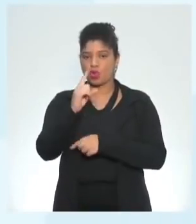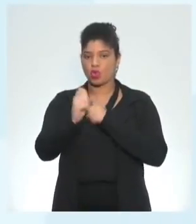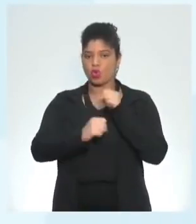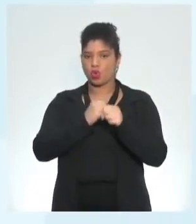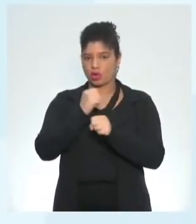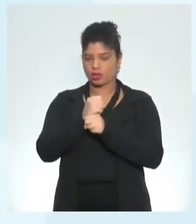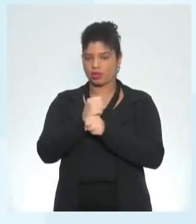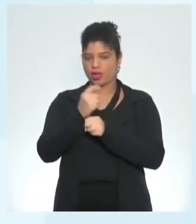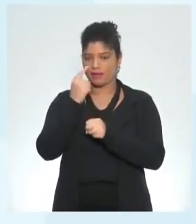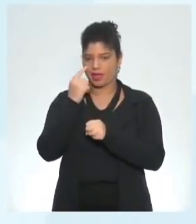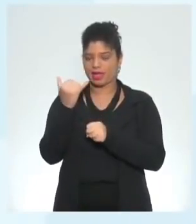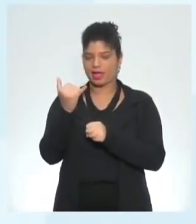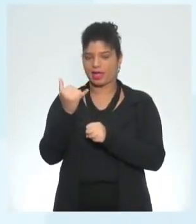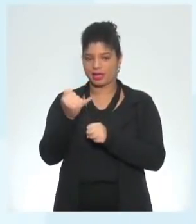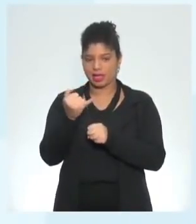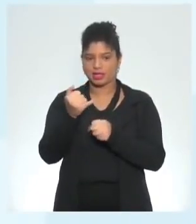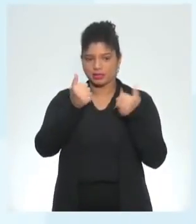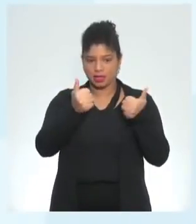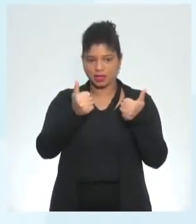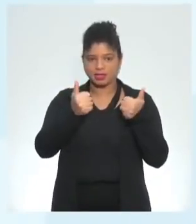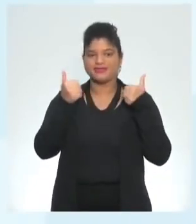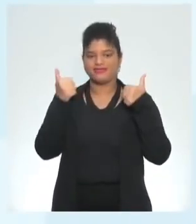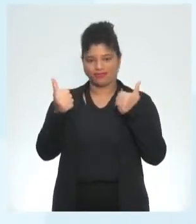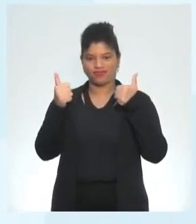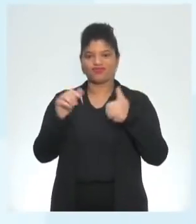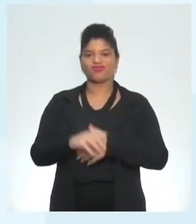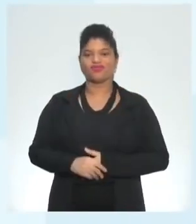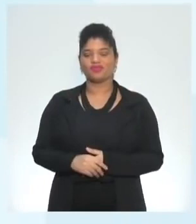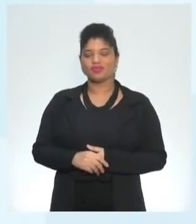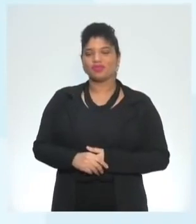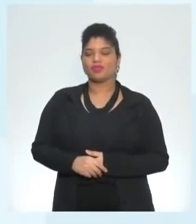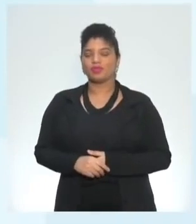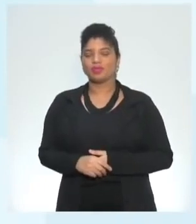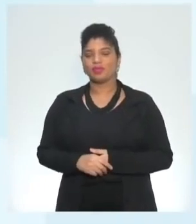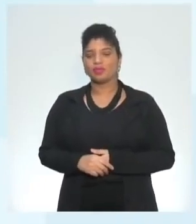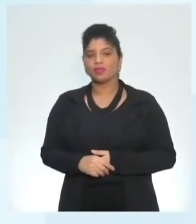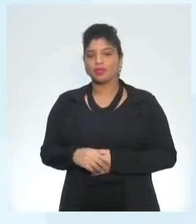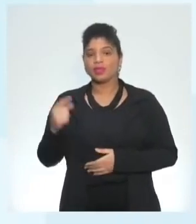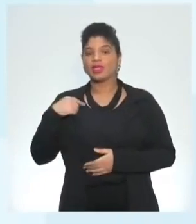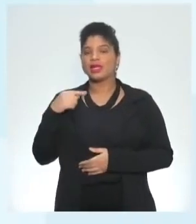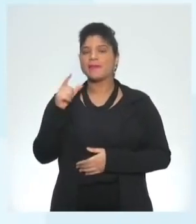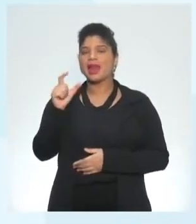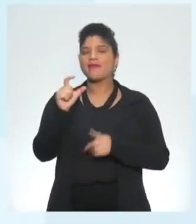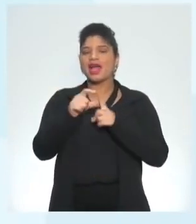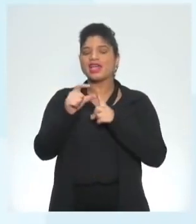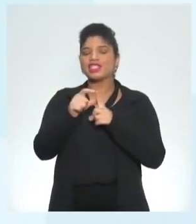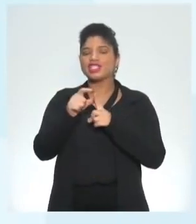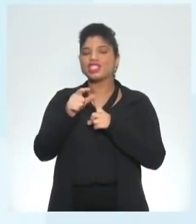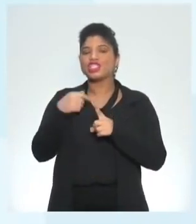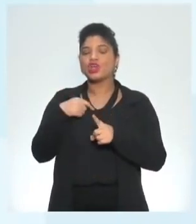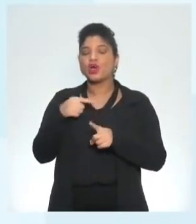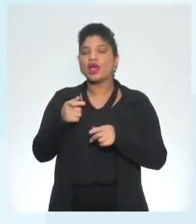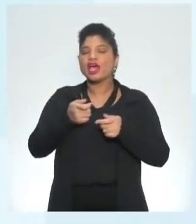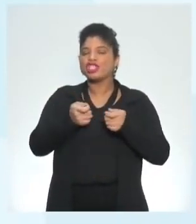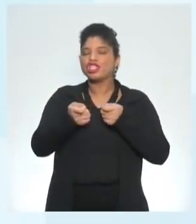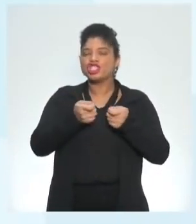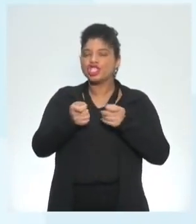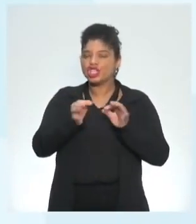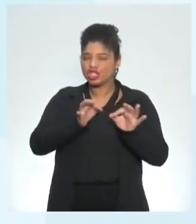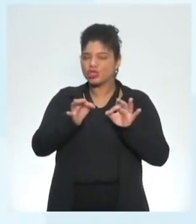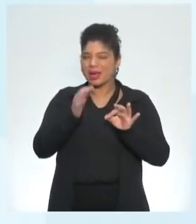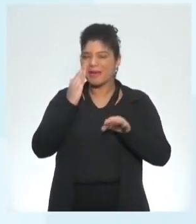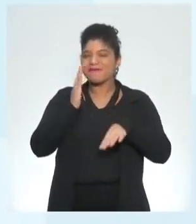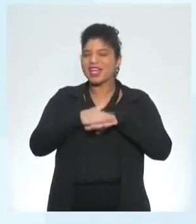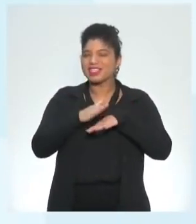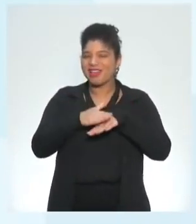dar uma olhada se a minha caneta tá na caneta pra ir e é tá aqui na caneta quando eu tenho aqui i direct significa eu dirijo ok se eu tô falando eu